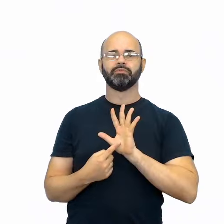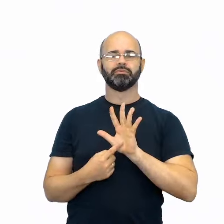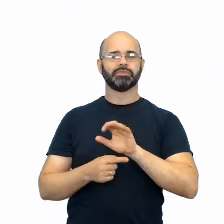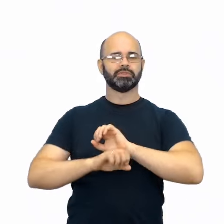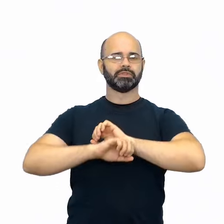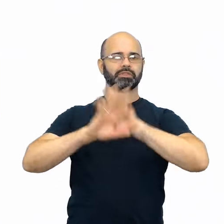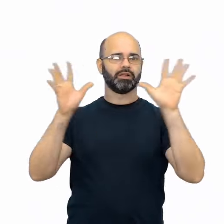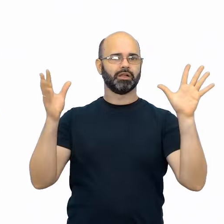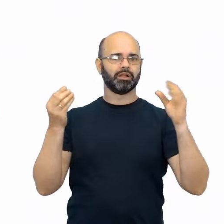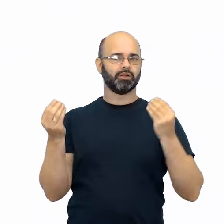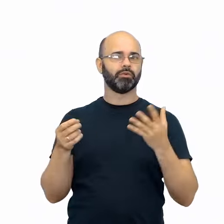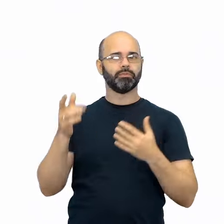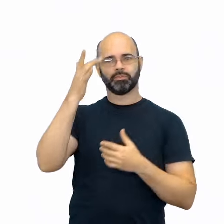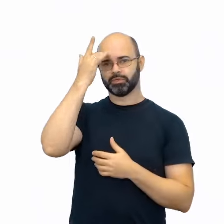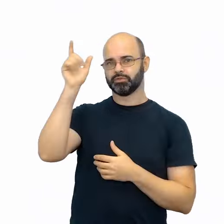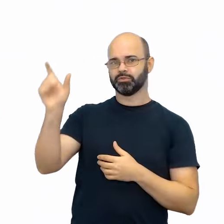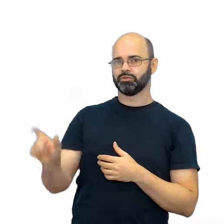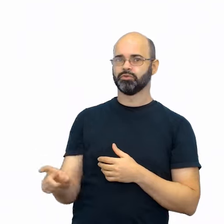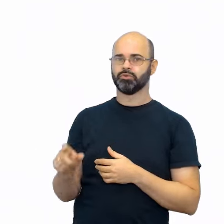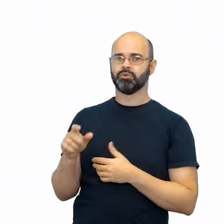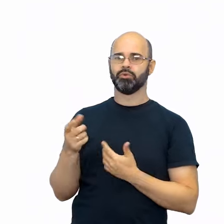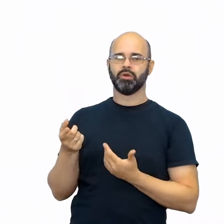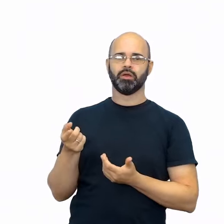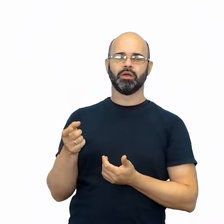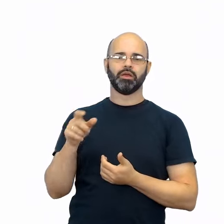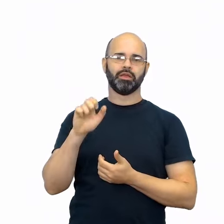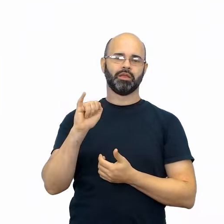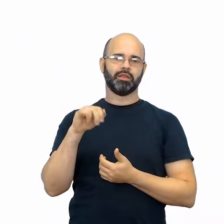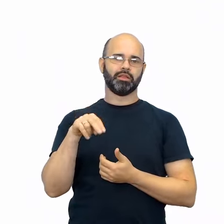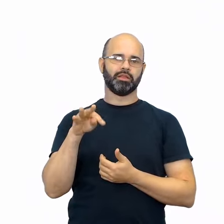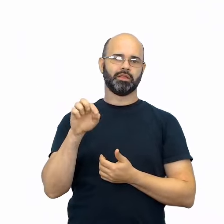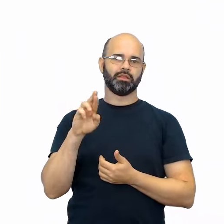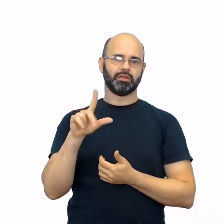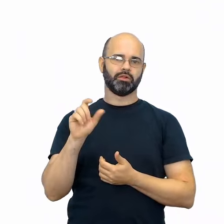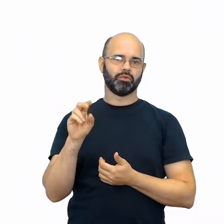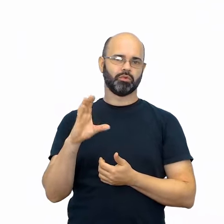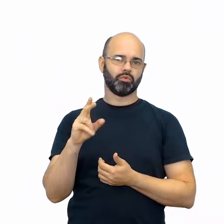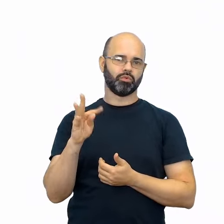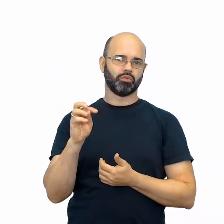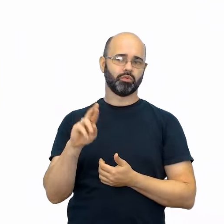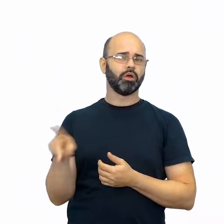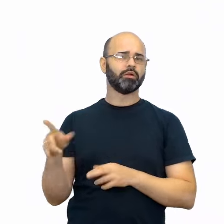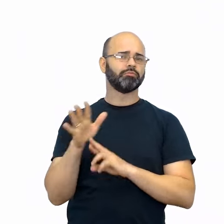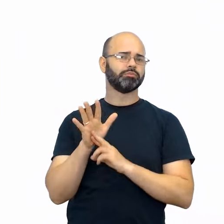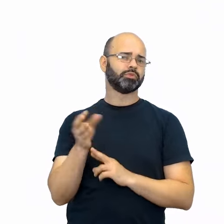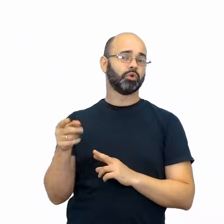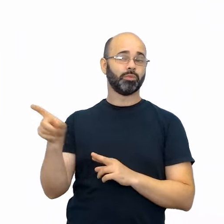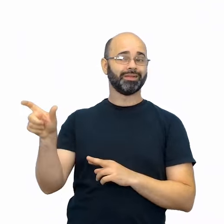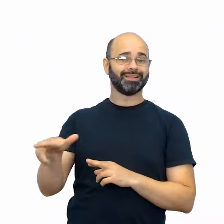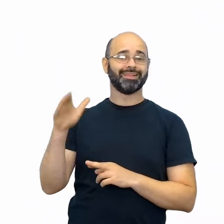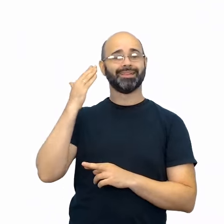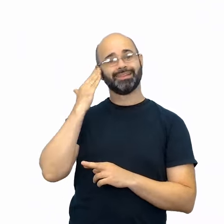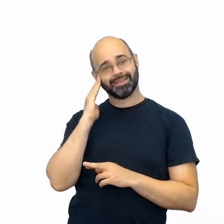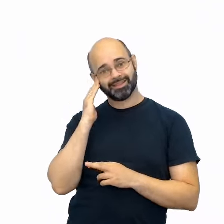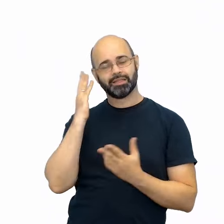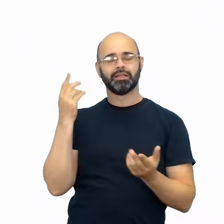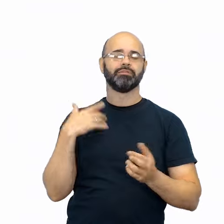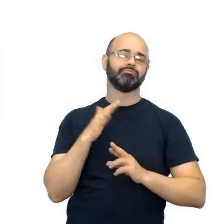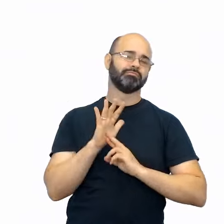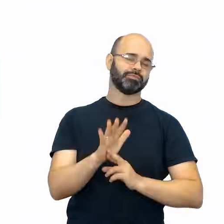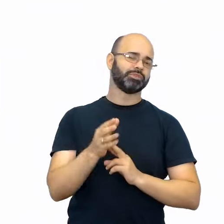interlocutor pretendido e como representar adequadamente esse interlocutor pretendido